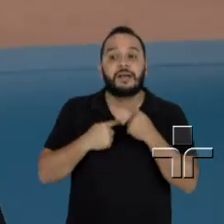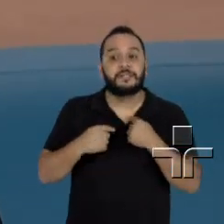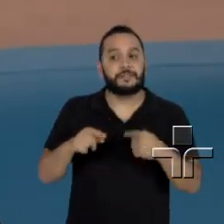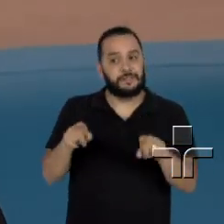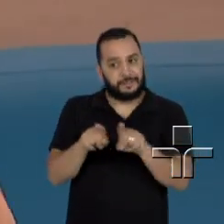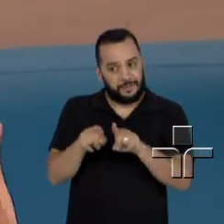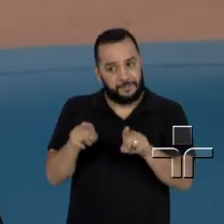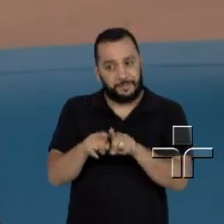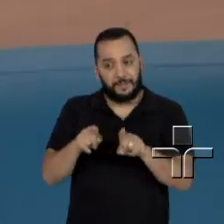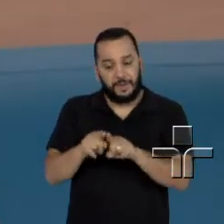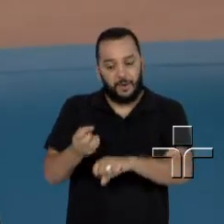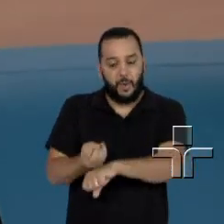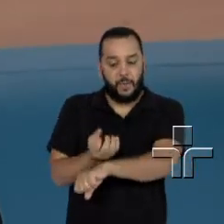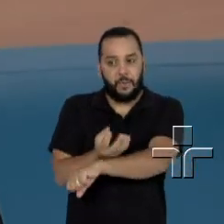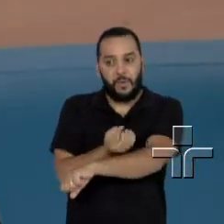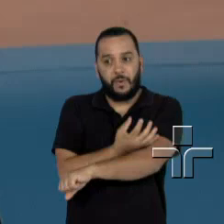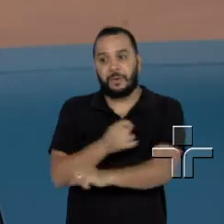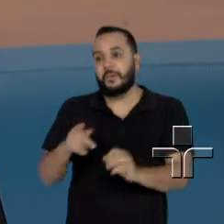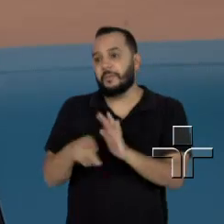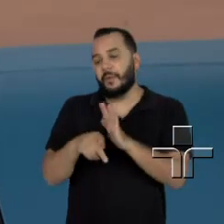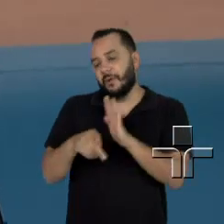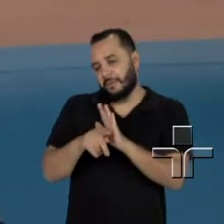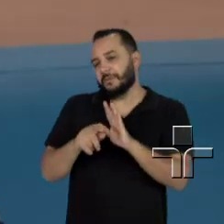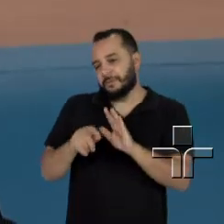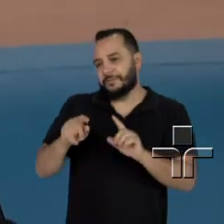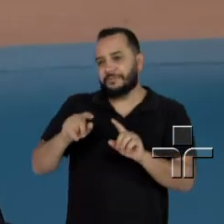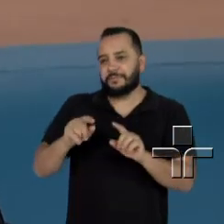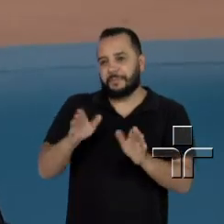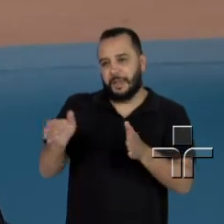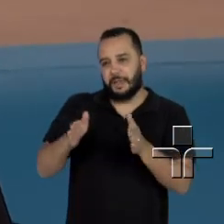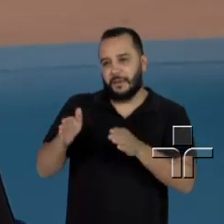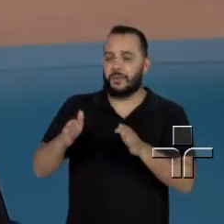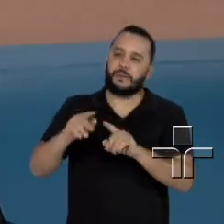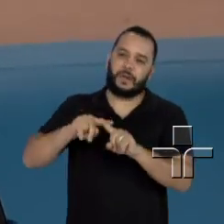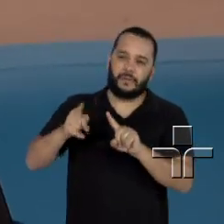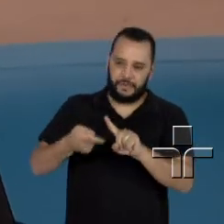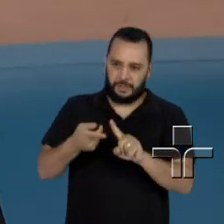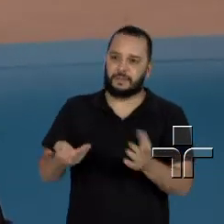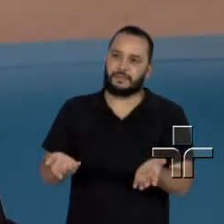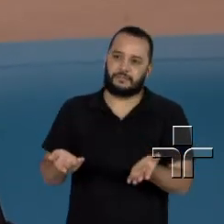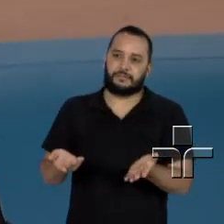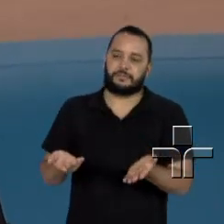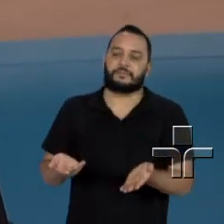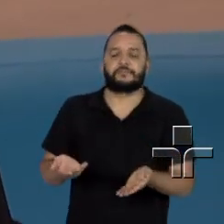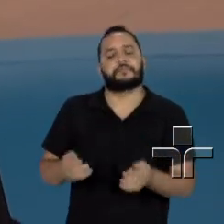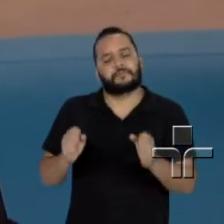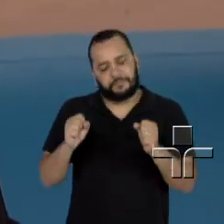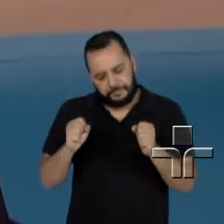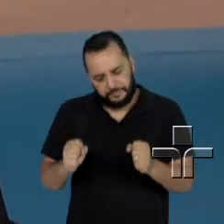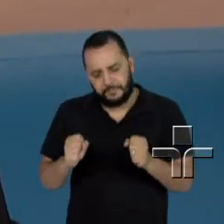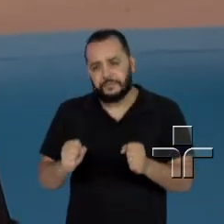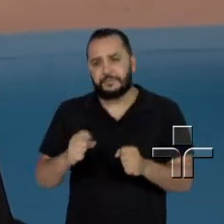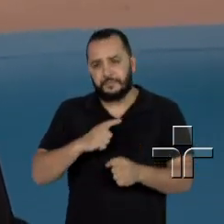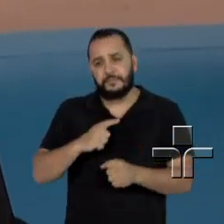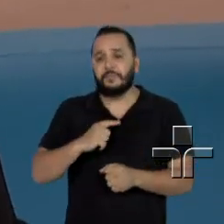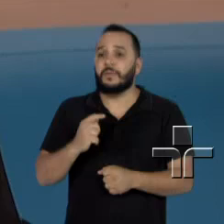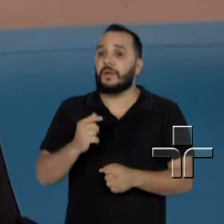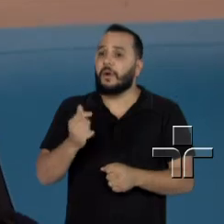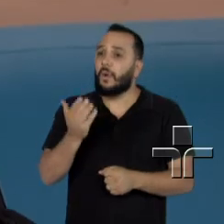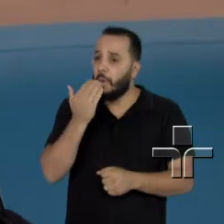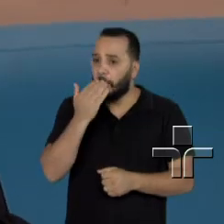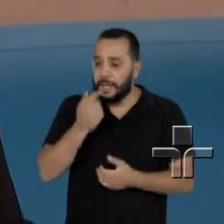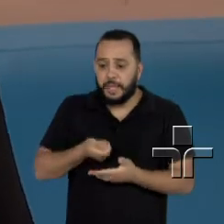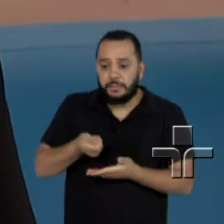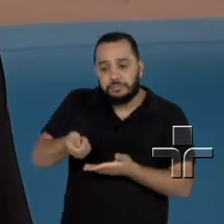principalmente com os hormônios ali da gestação, né? Então, existe a possibilidade de ter a complementação em algumas